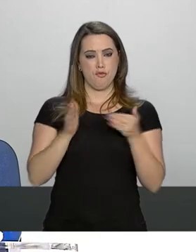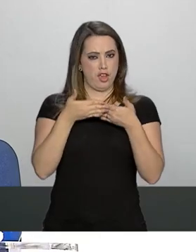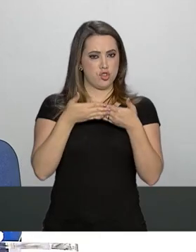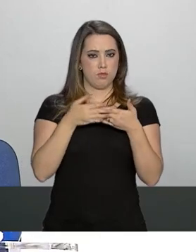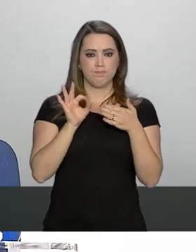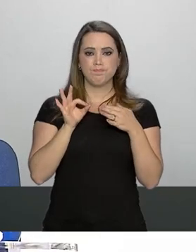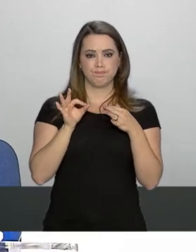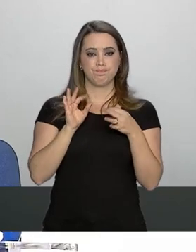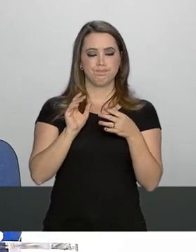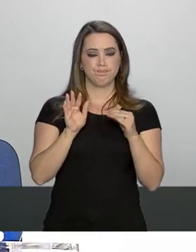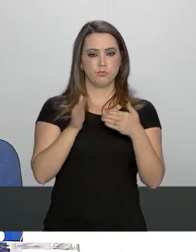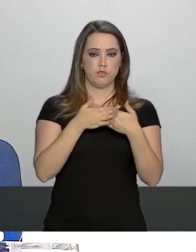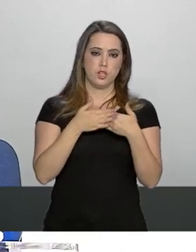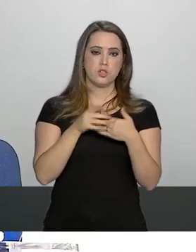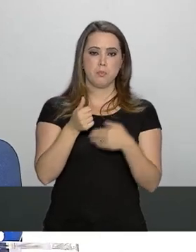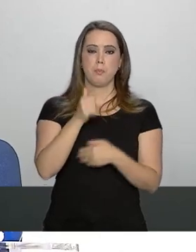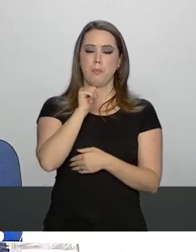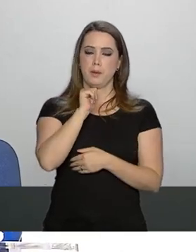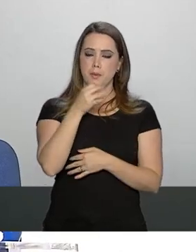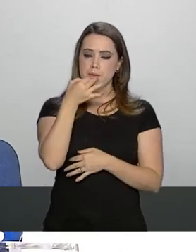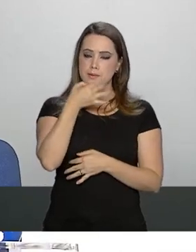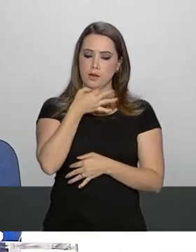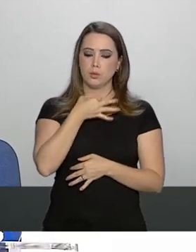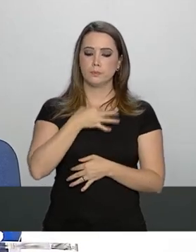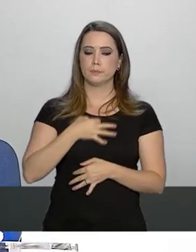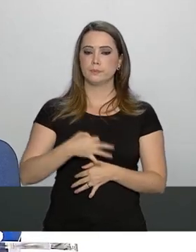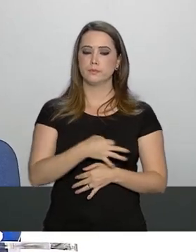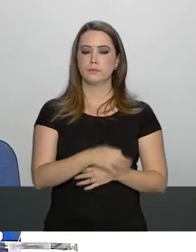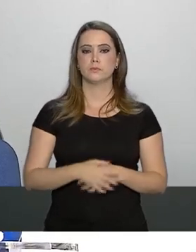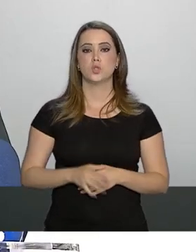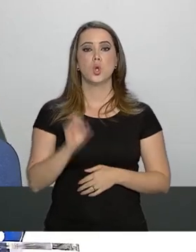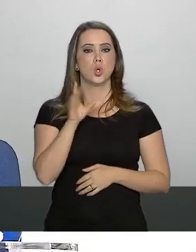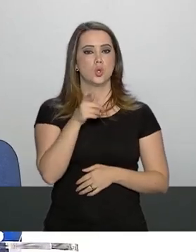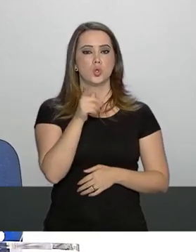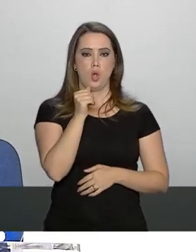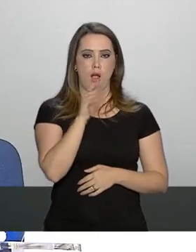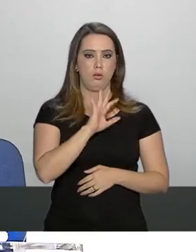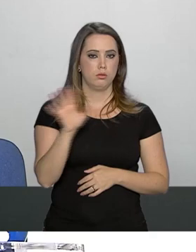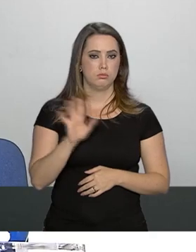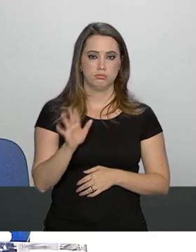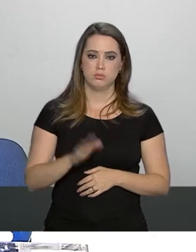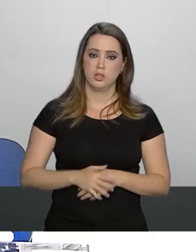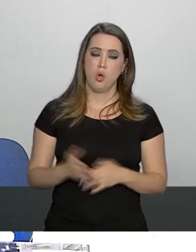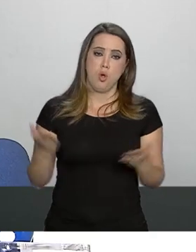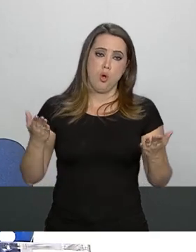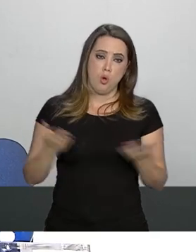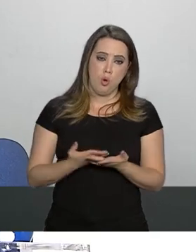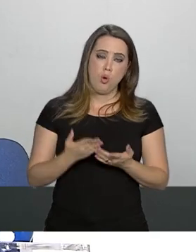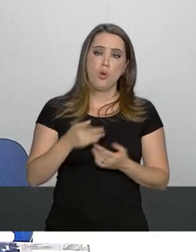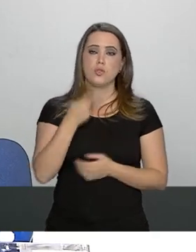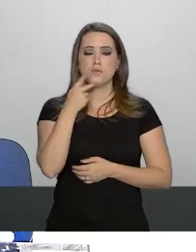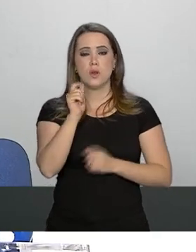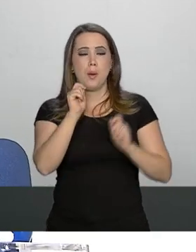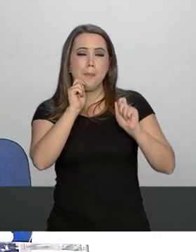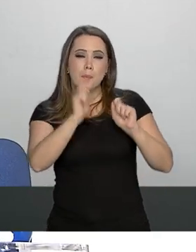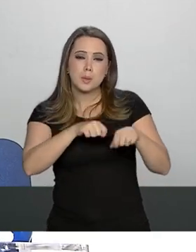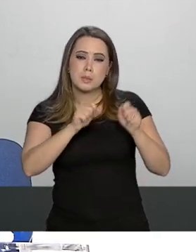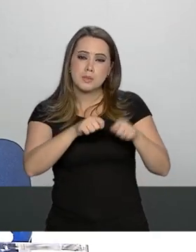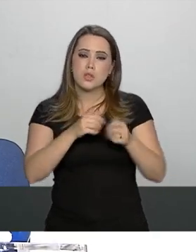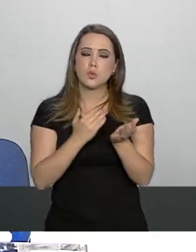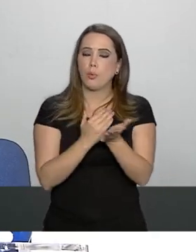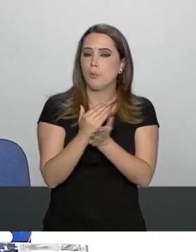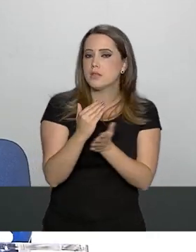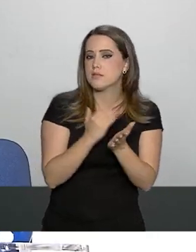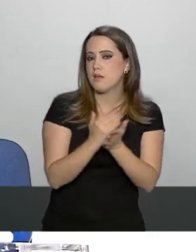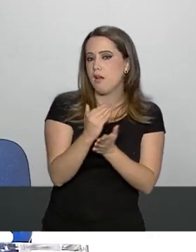com mais naturalidade. E continua sendo só água? Só água. Comentou-se hoje de uma possibilidade de já